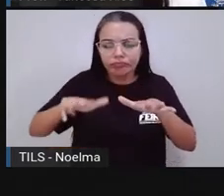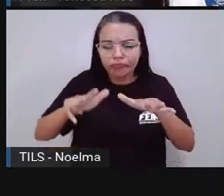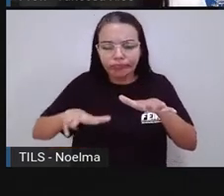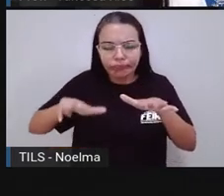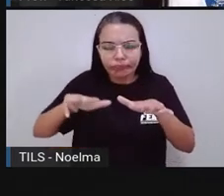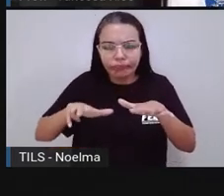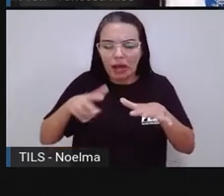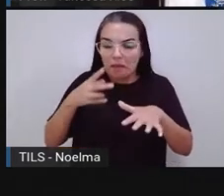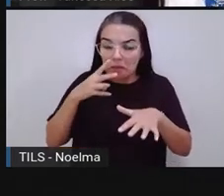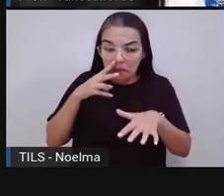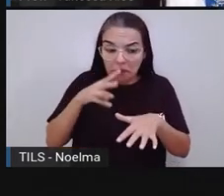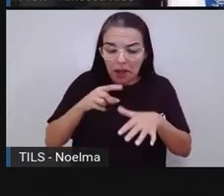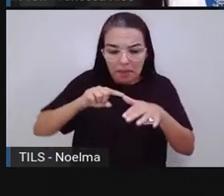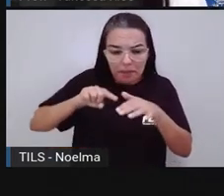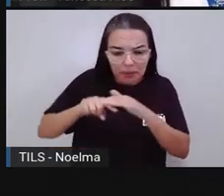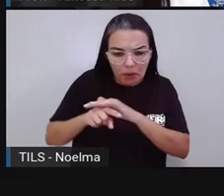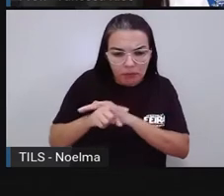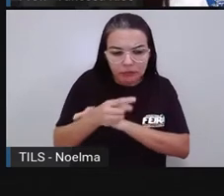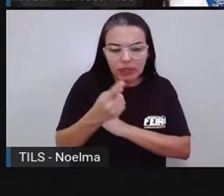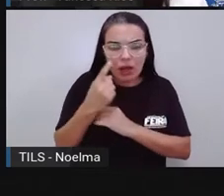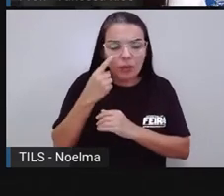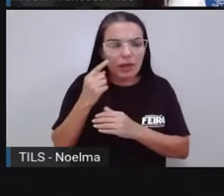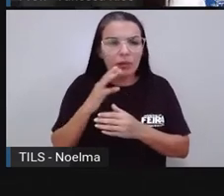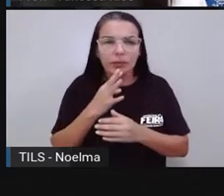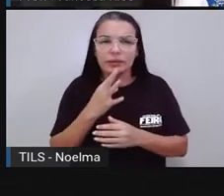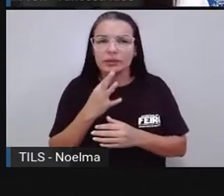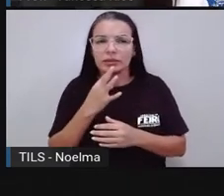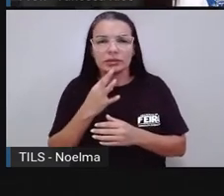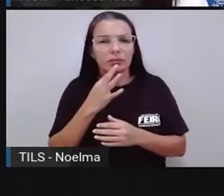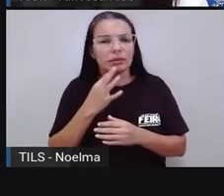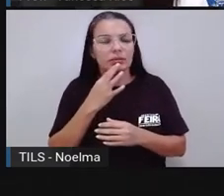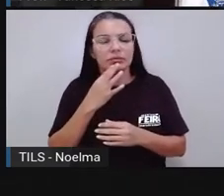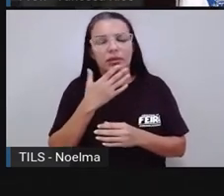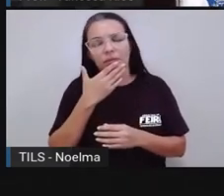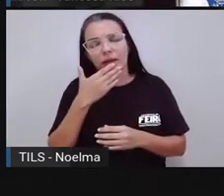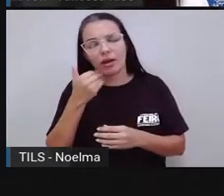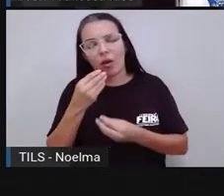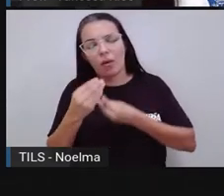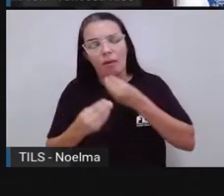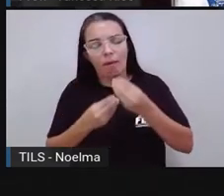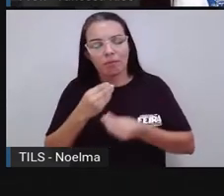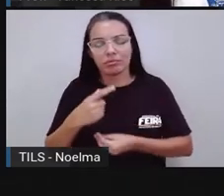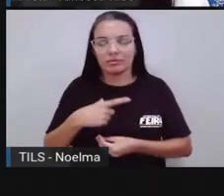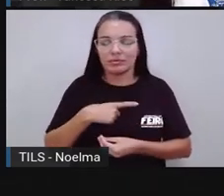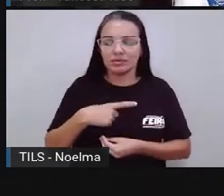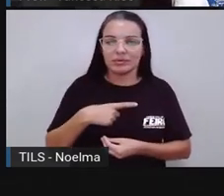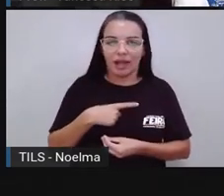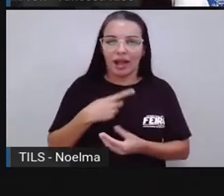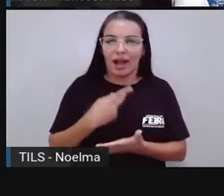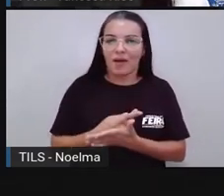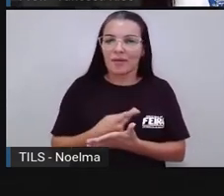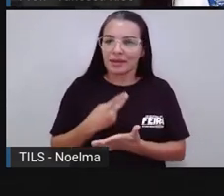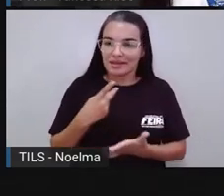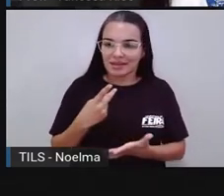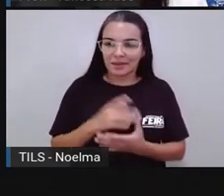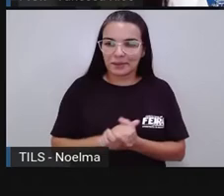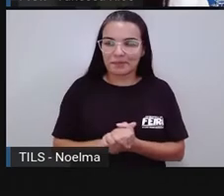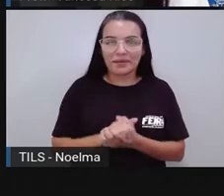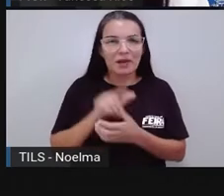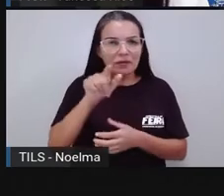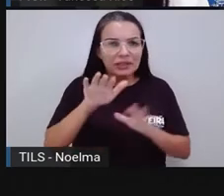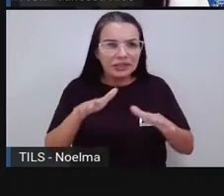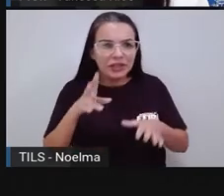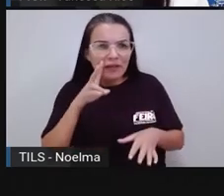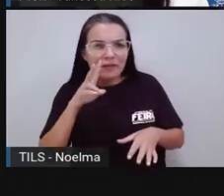e observar de forma bem prática essa propriedade existindo, acontecendo. Você já viu